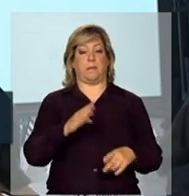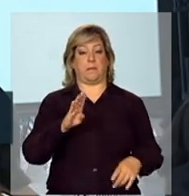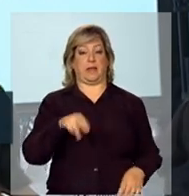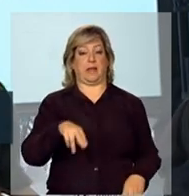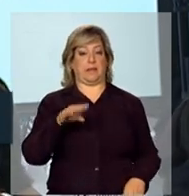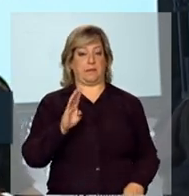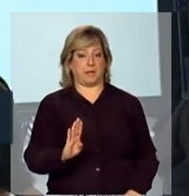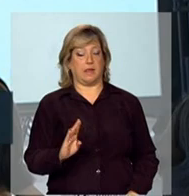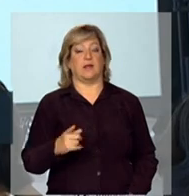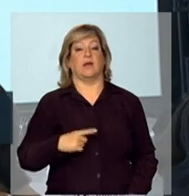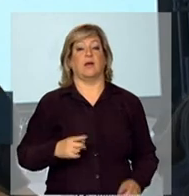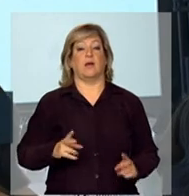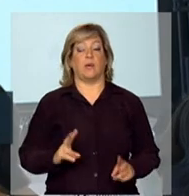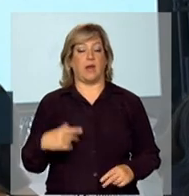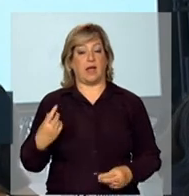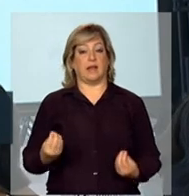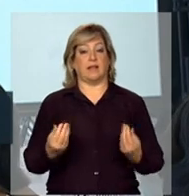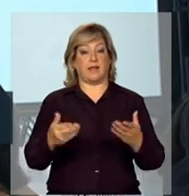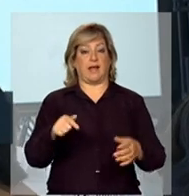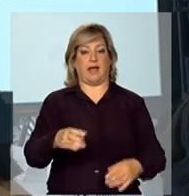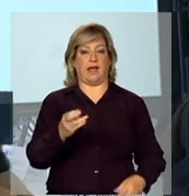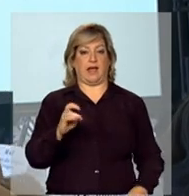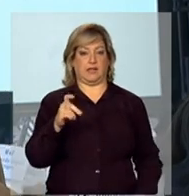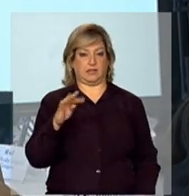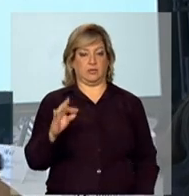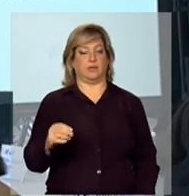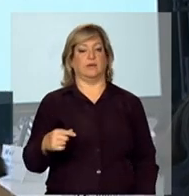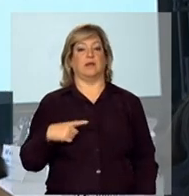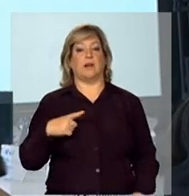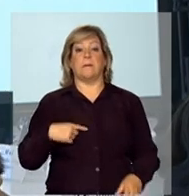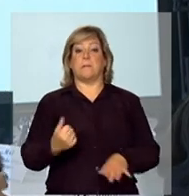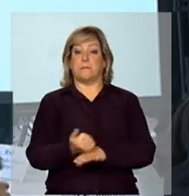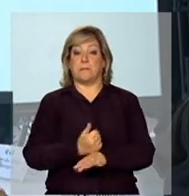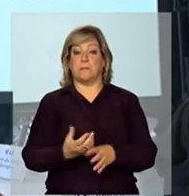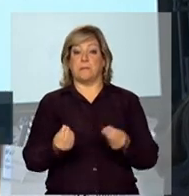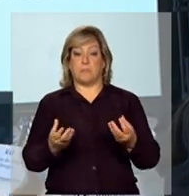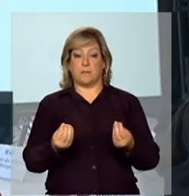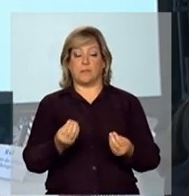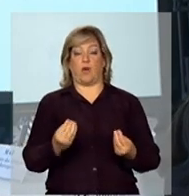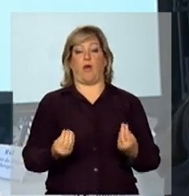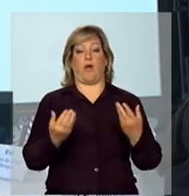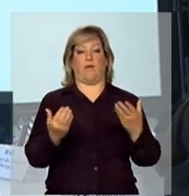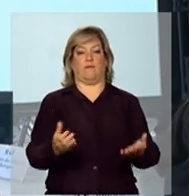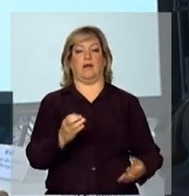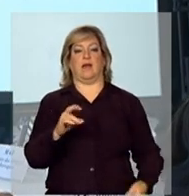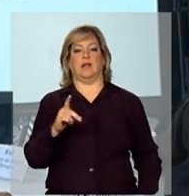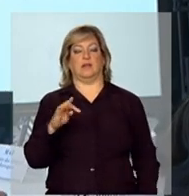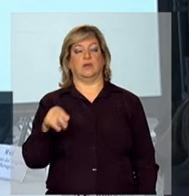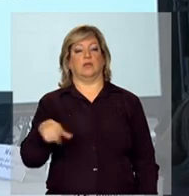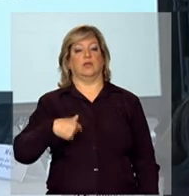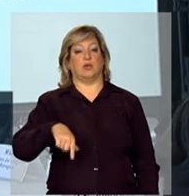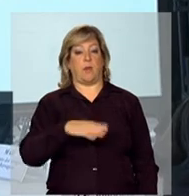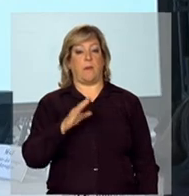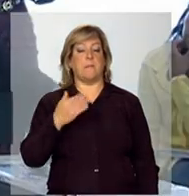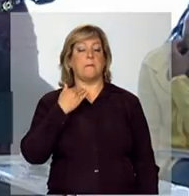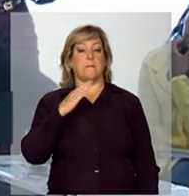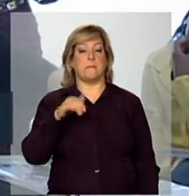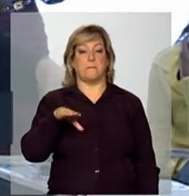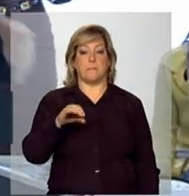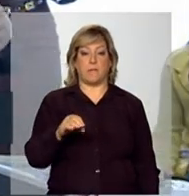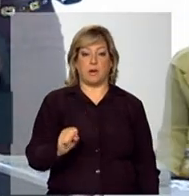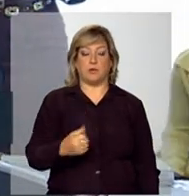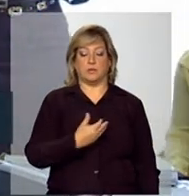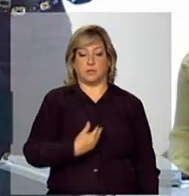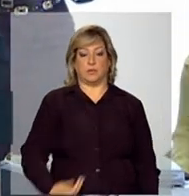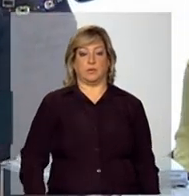sendo o grande ofertante desse crédito, nós temos que melhorar muito a oferta de crédito dos nossos bancos públicos como um todo.